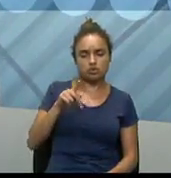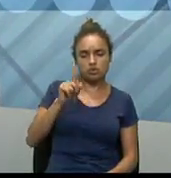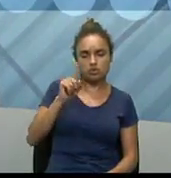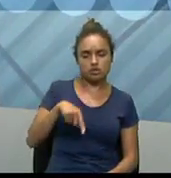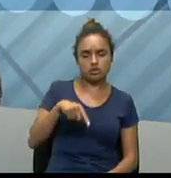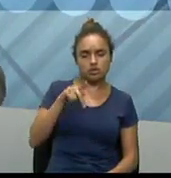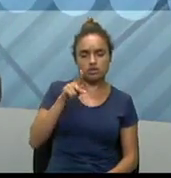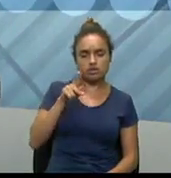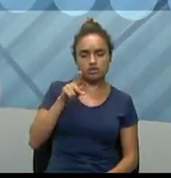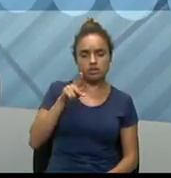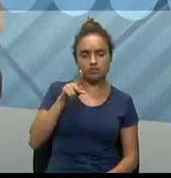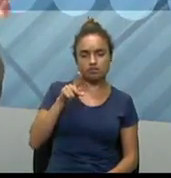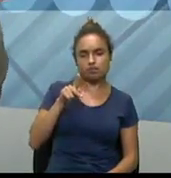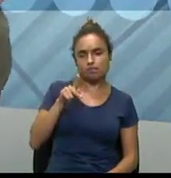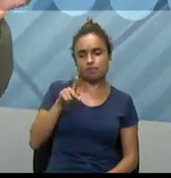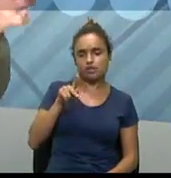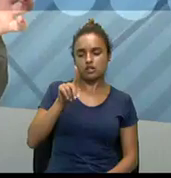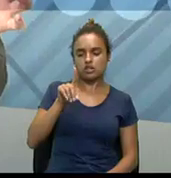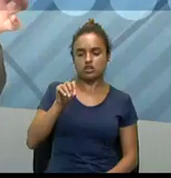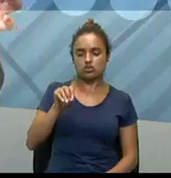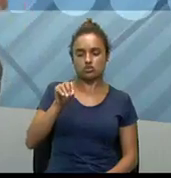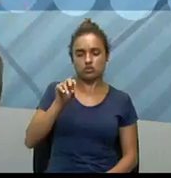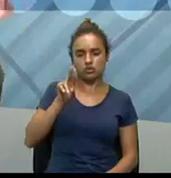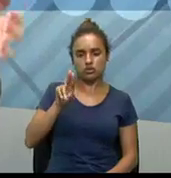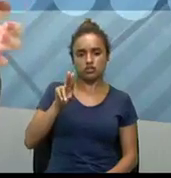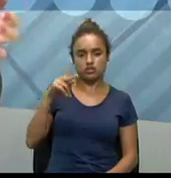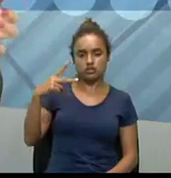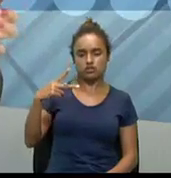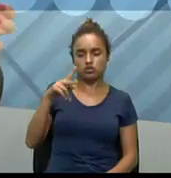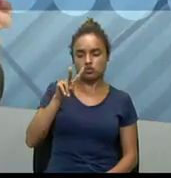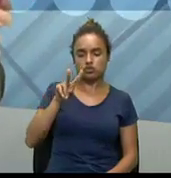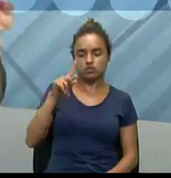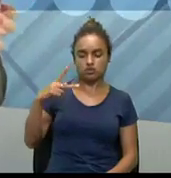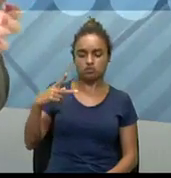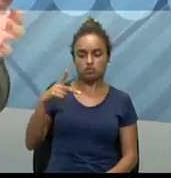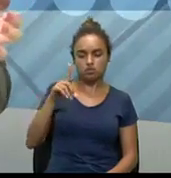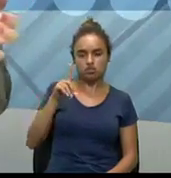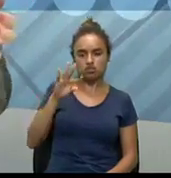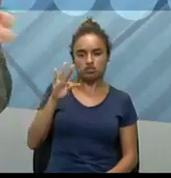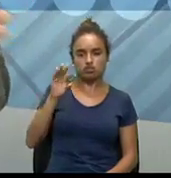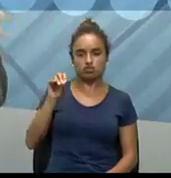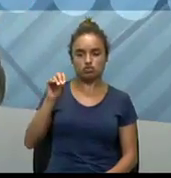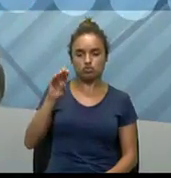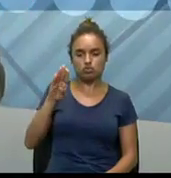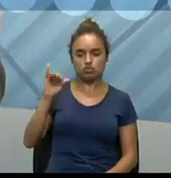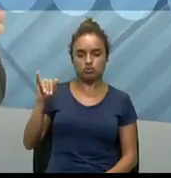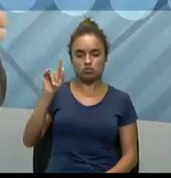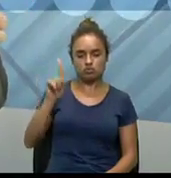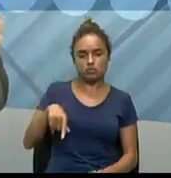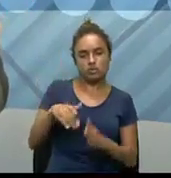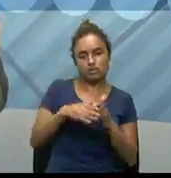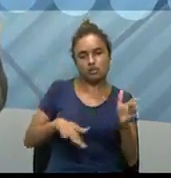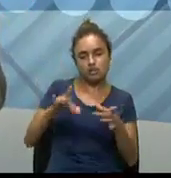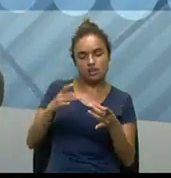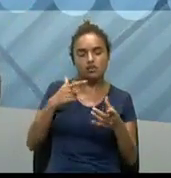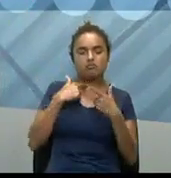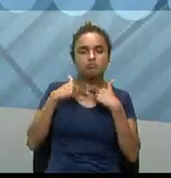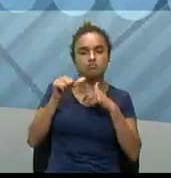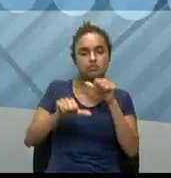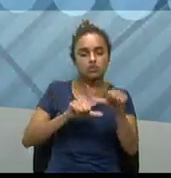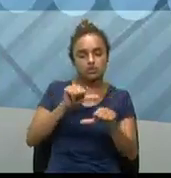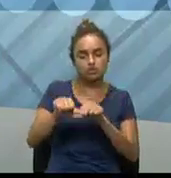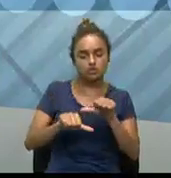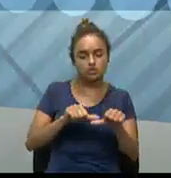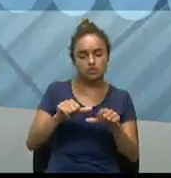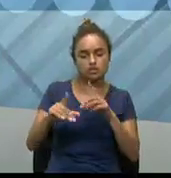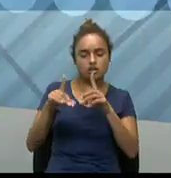-peer, né, basta duas pessoas, dois usuários, né, então, querendo fazer essa troca de dados,